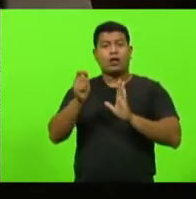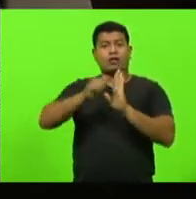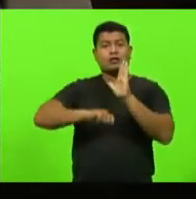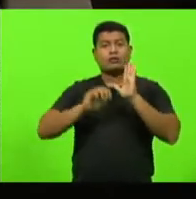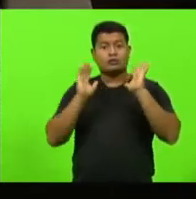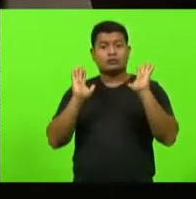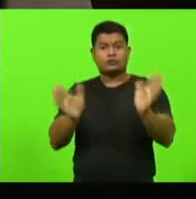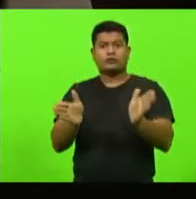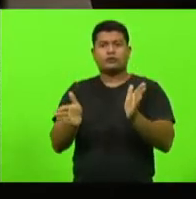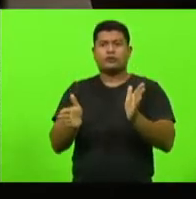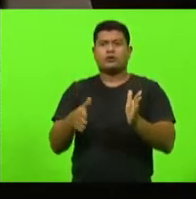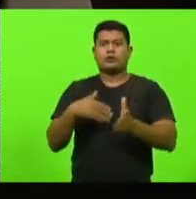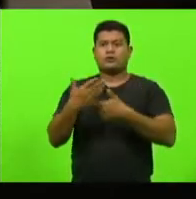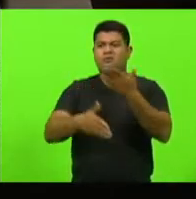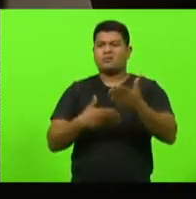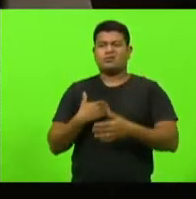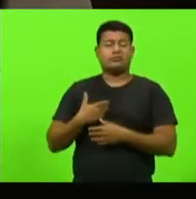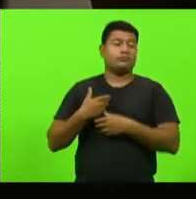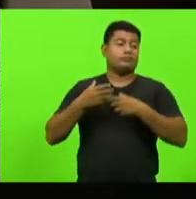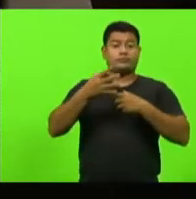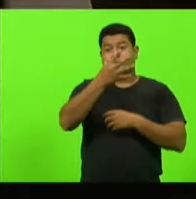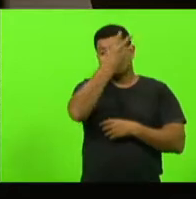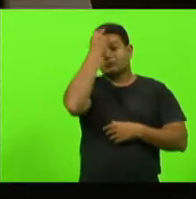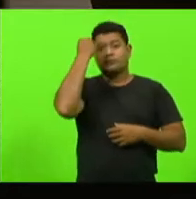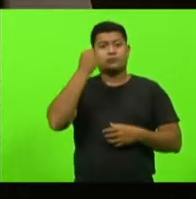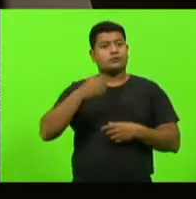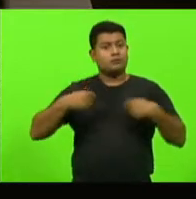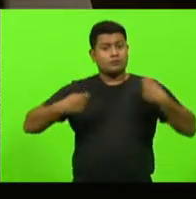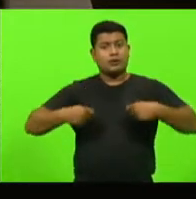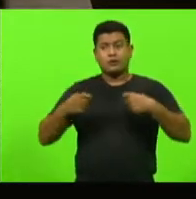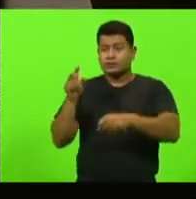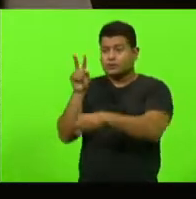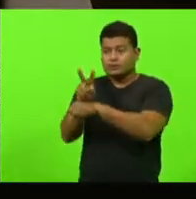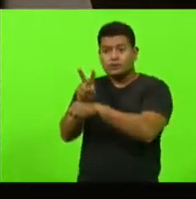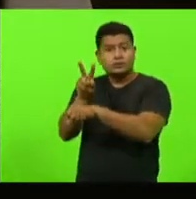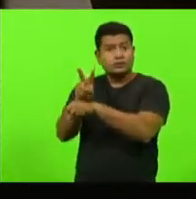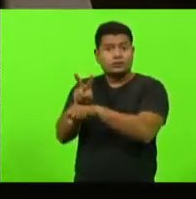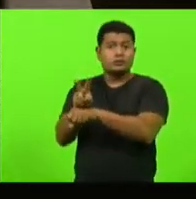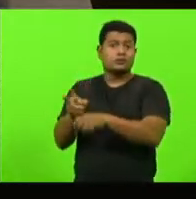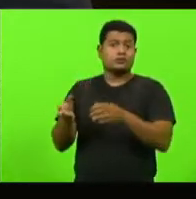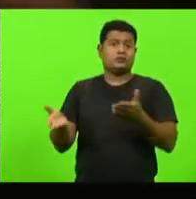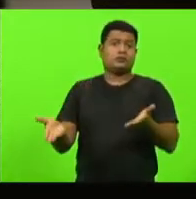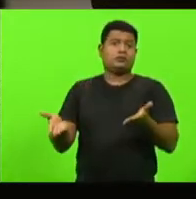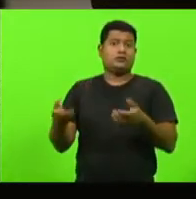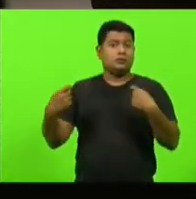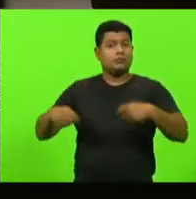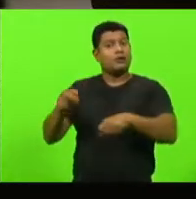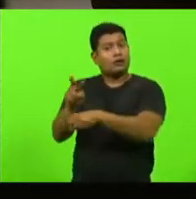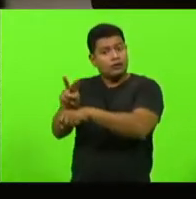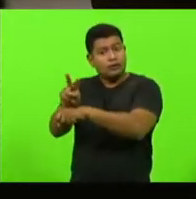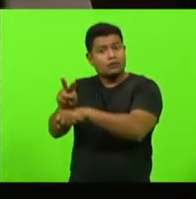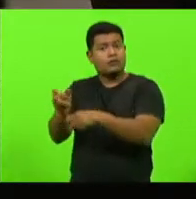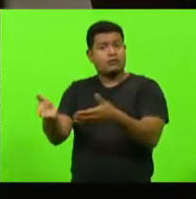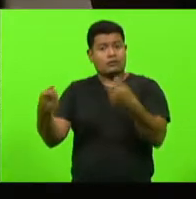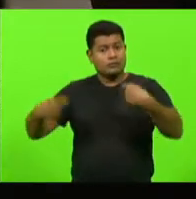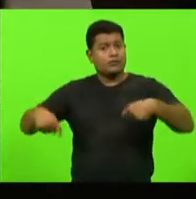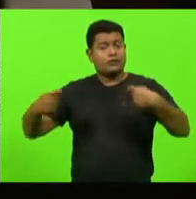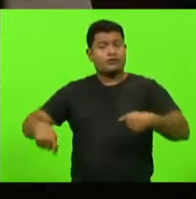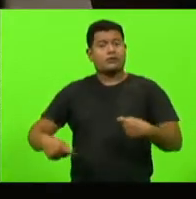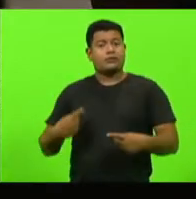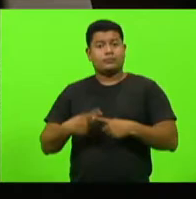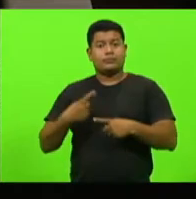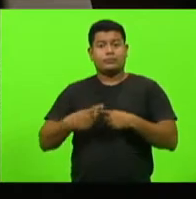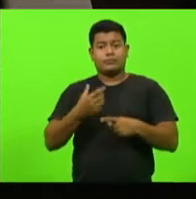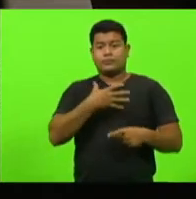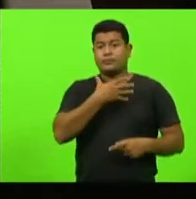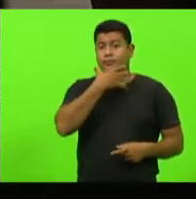dificuldades, estão sendo constrangidos. então, tem que fazer o decreto e tem que fiscalizar se está acontecendo. Tem que